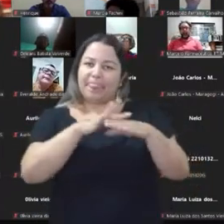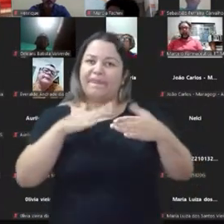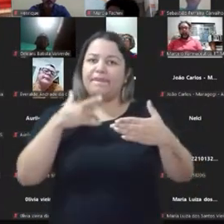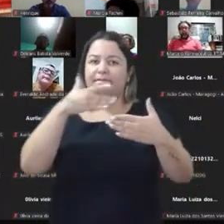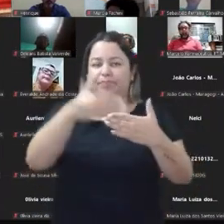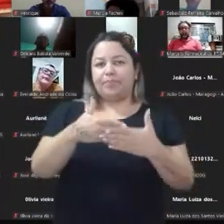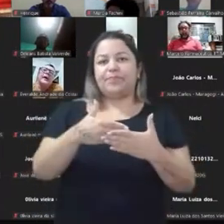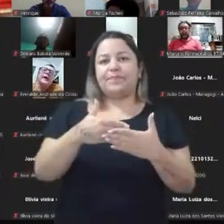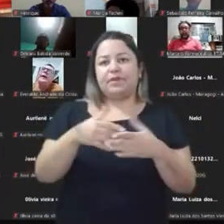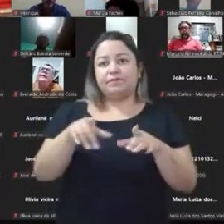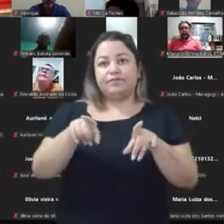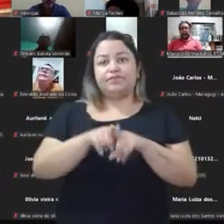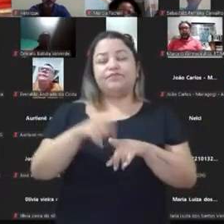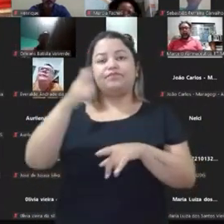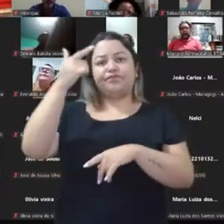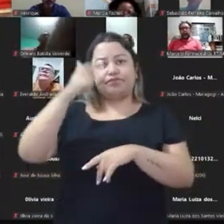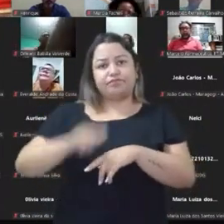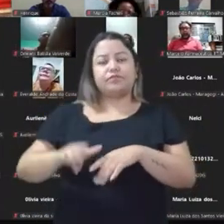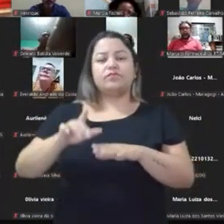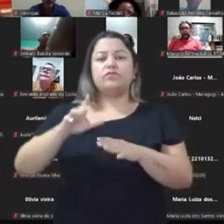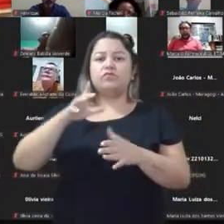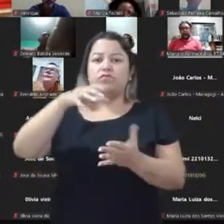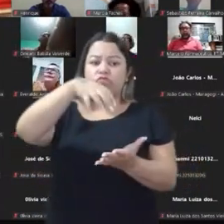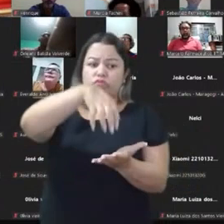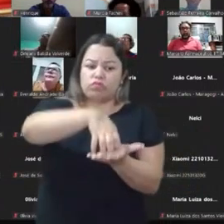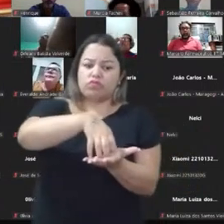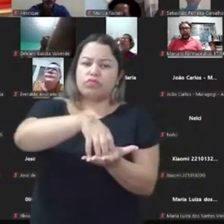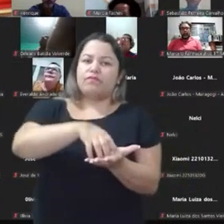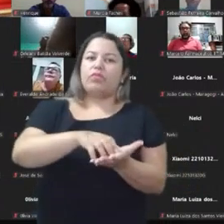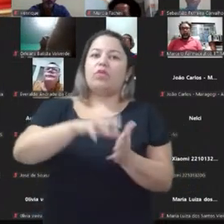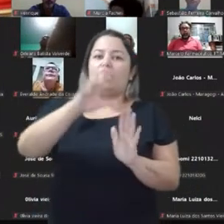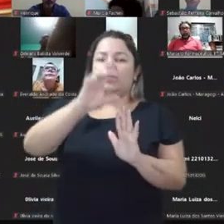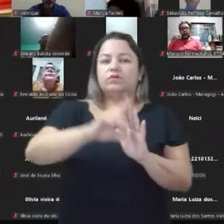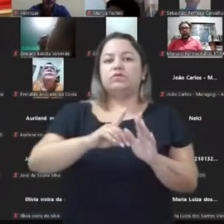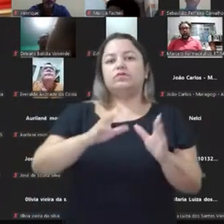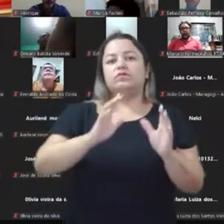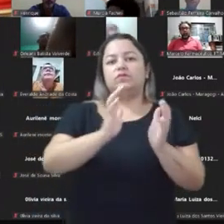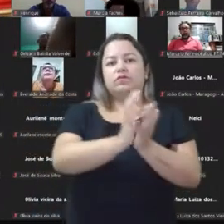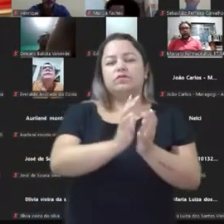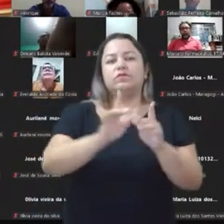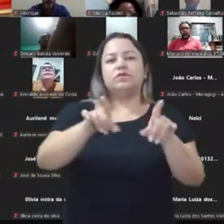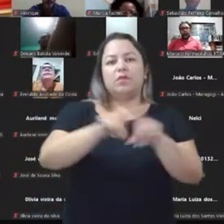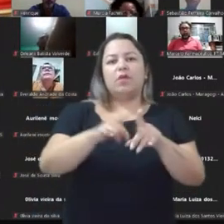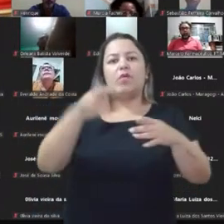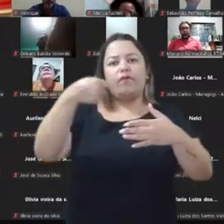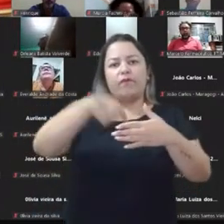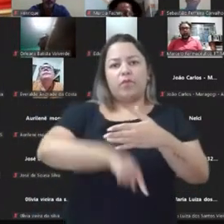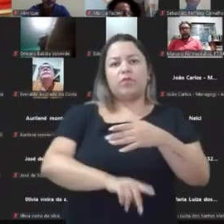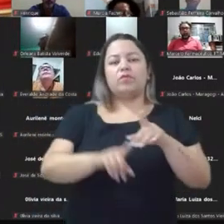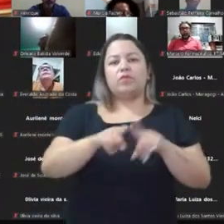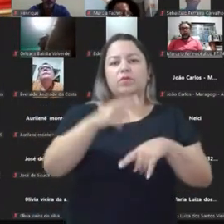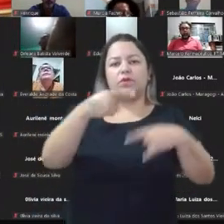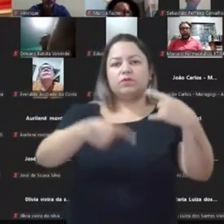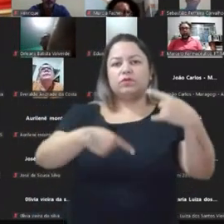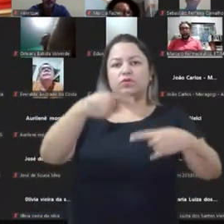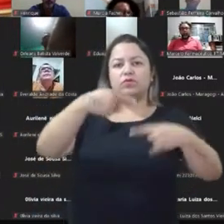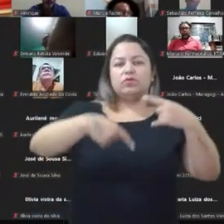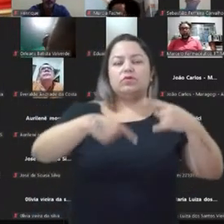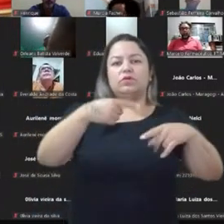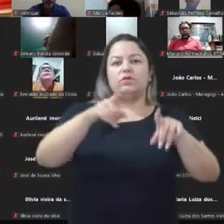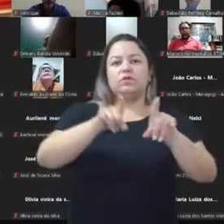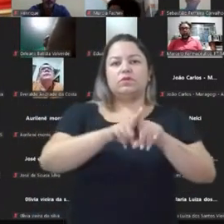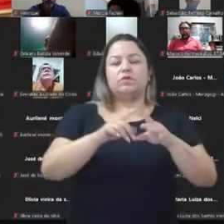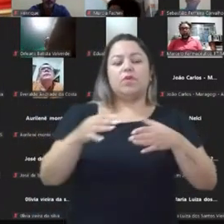daqui. E outros diretórios também, outros grupos também. Só assim nós vamos aprofundar e discutir um